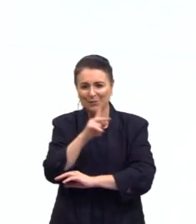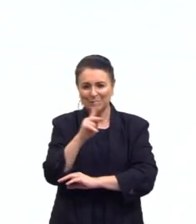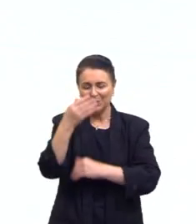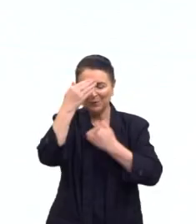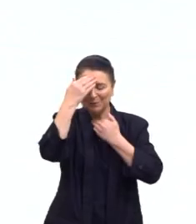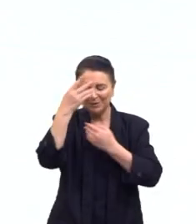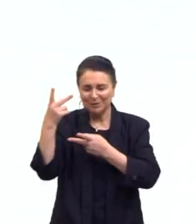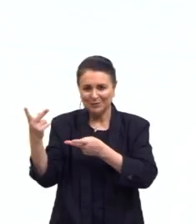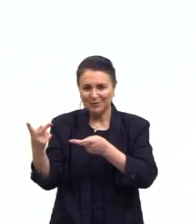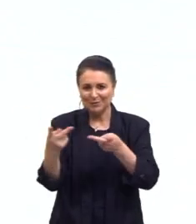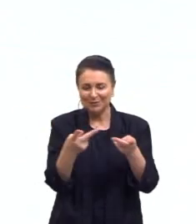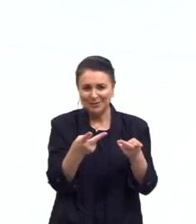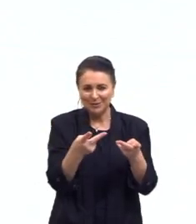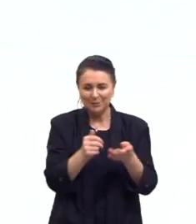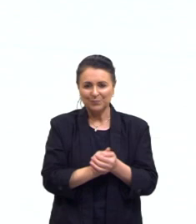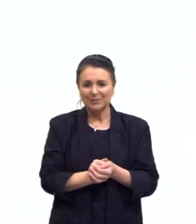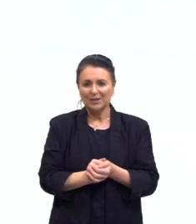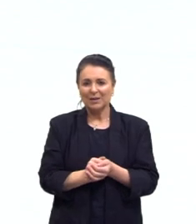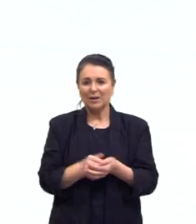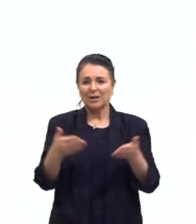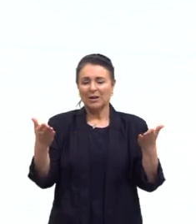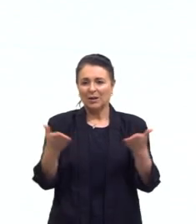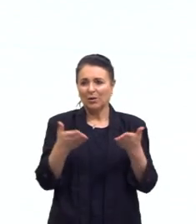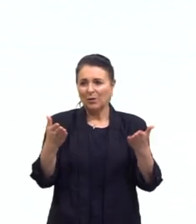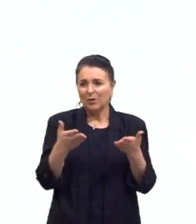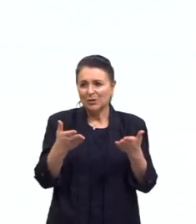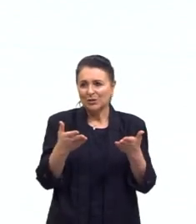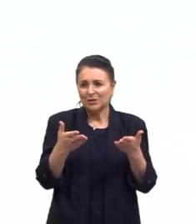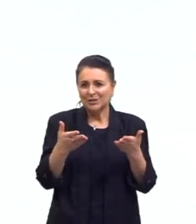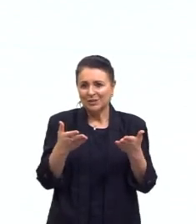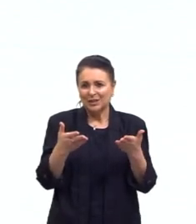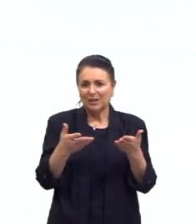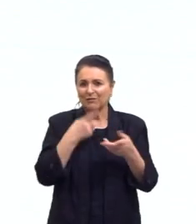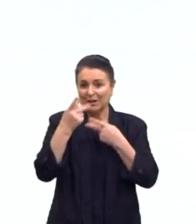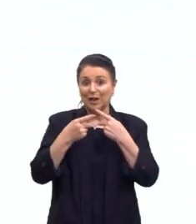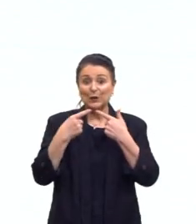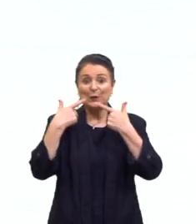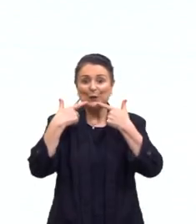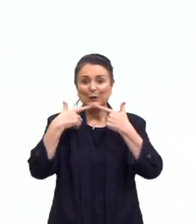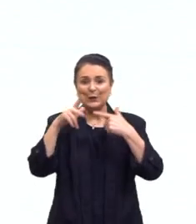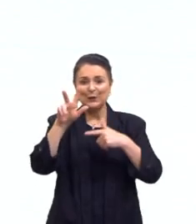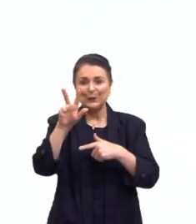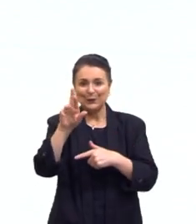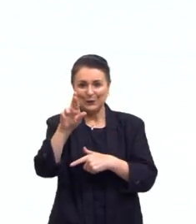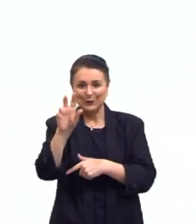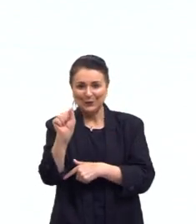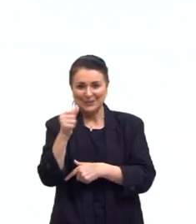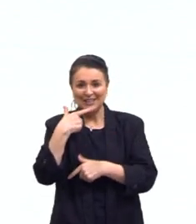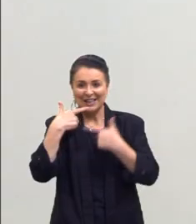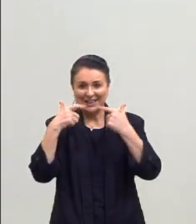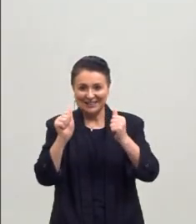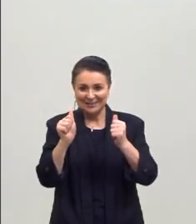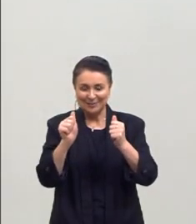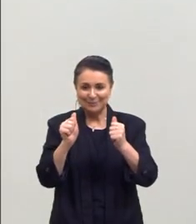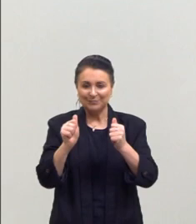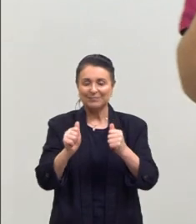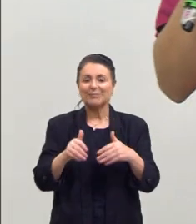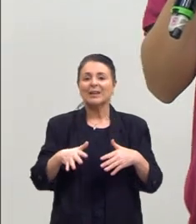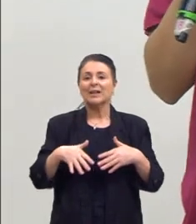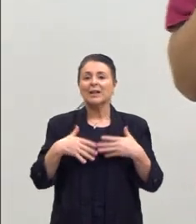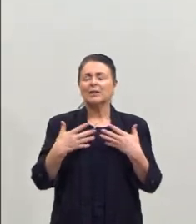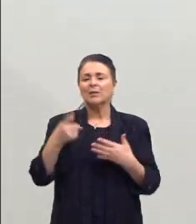Obrigada pelo convite. O Tim Harachó, como dizem os russos, sobre tudo isso que a gente já viu até agora. E vamos, então,